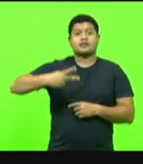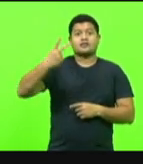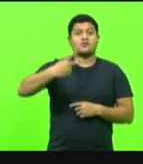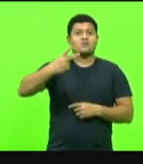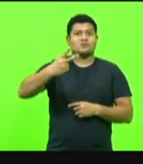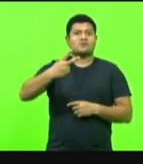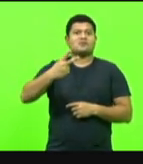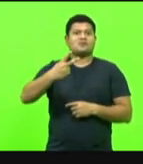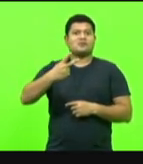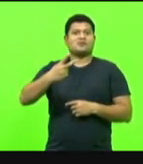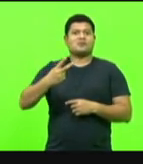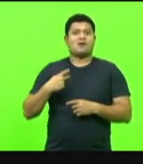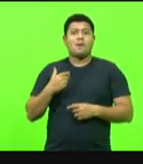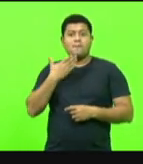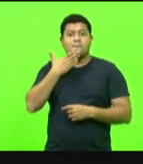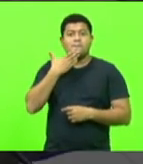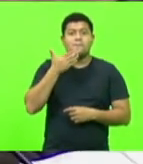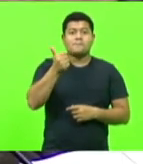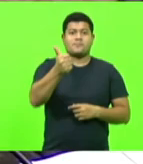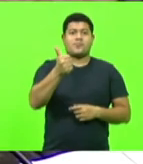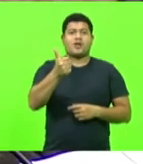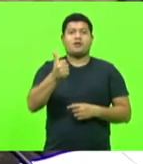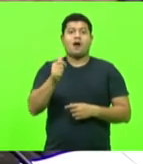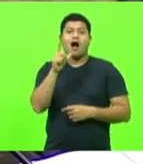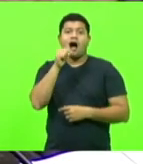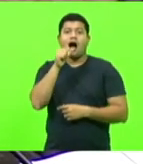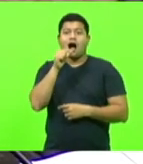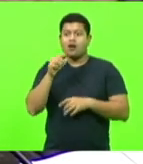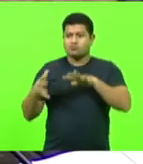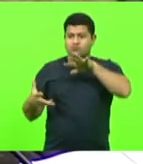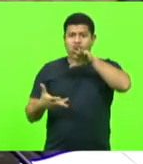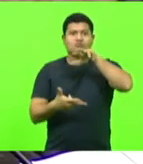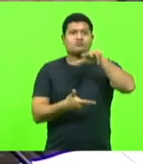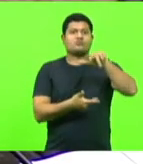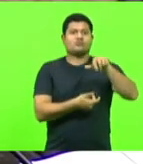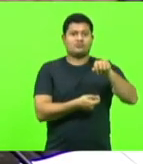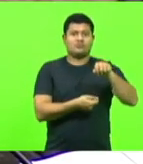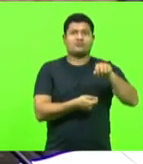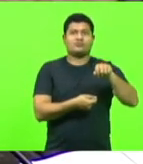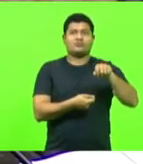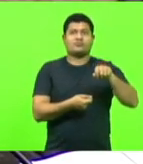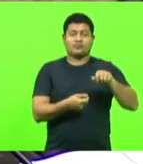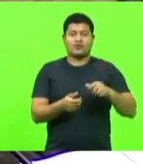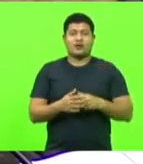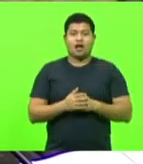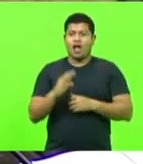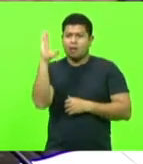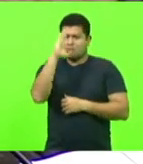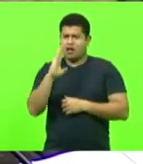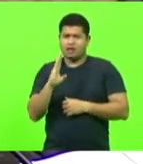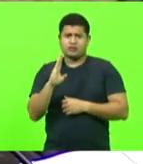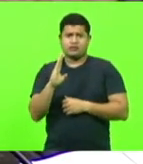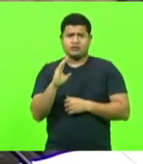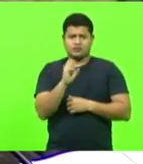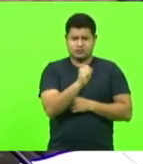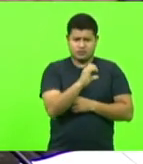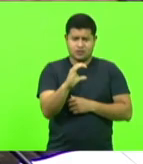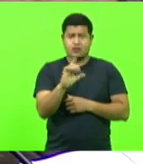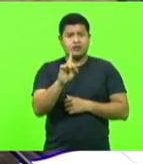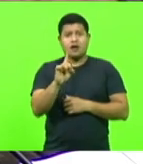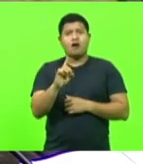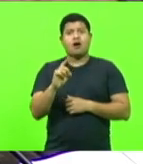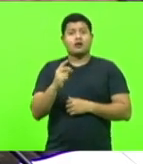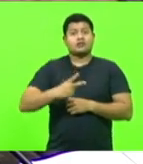segunda melhor água do mundo. É isso, não é do Brasil, de Santa Catarina, é a segunda melhor do mundo.